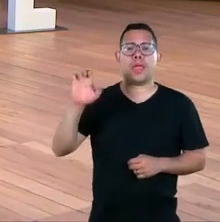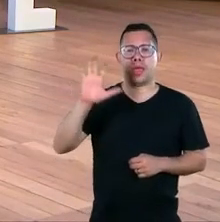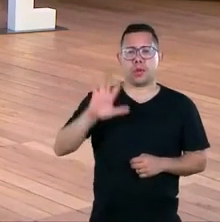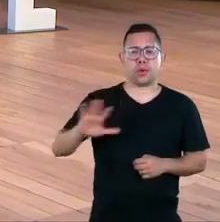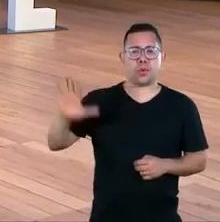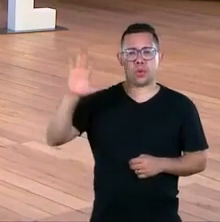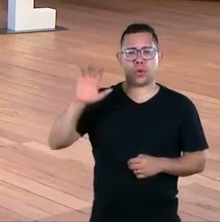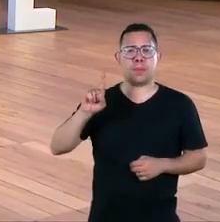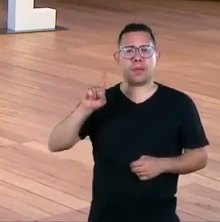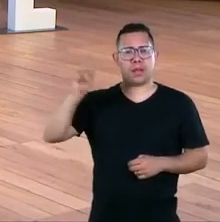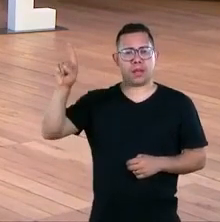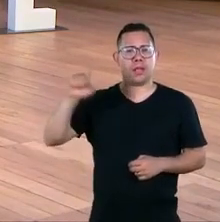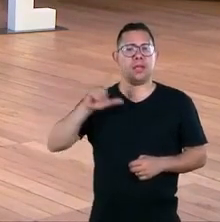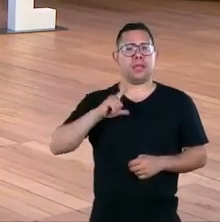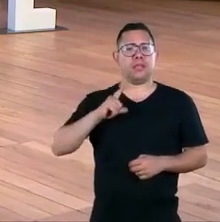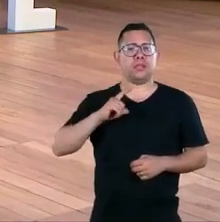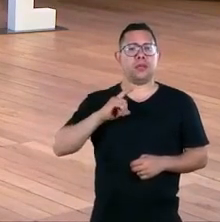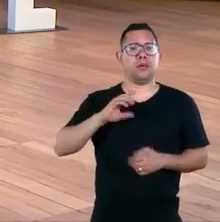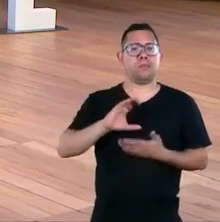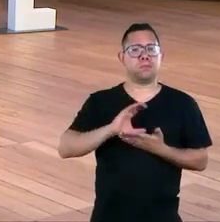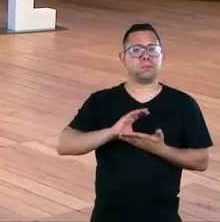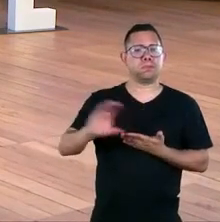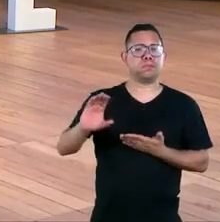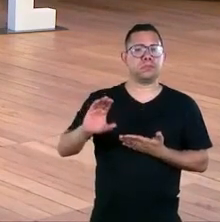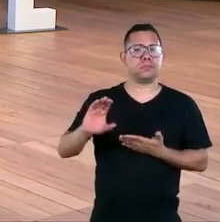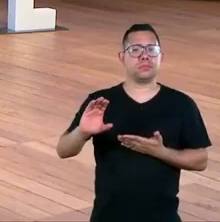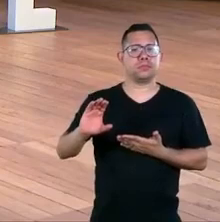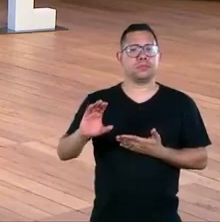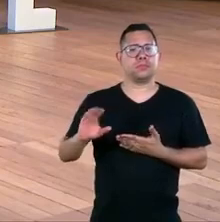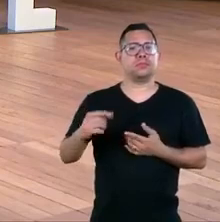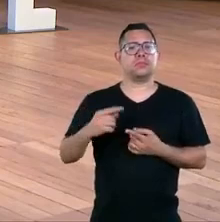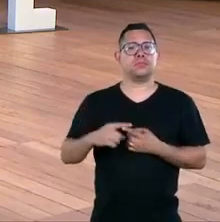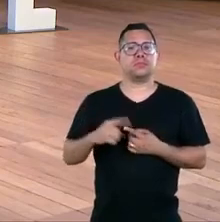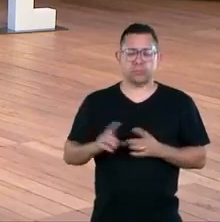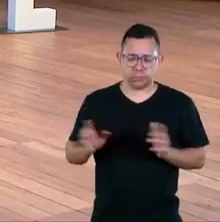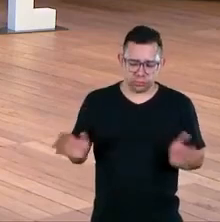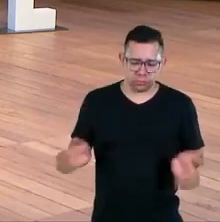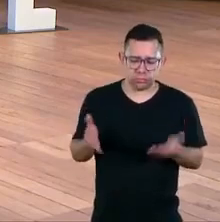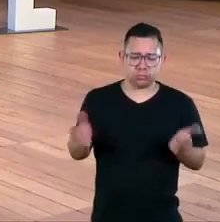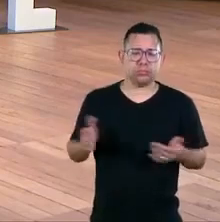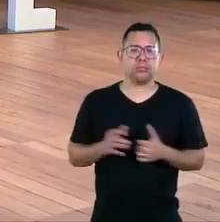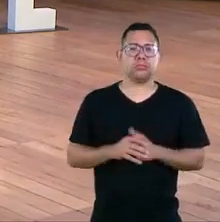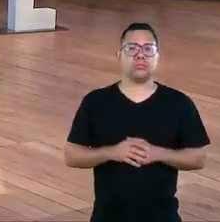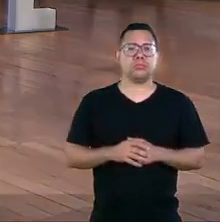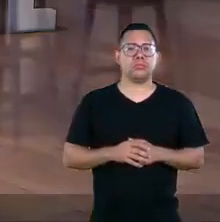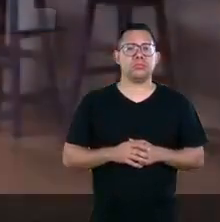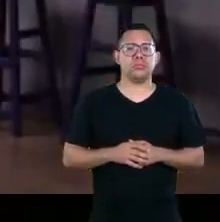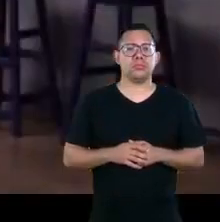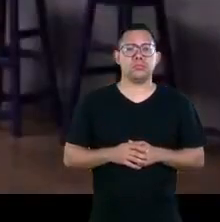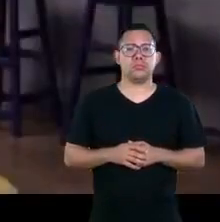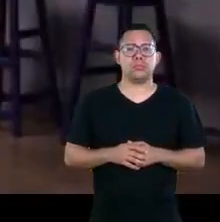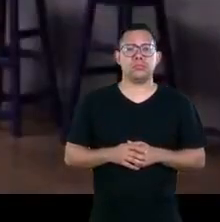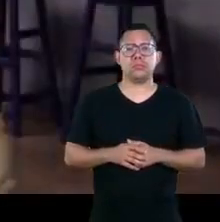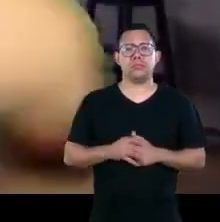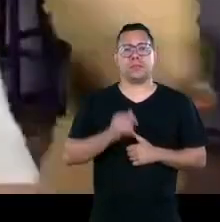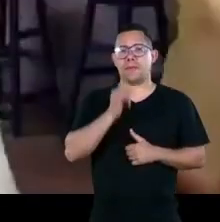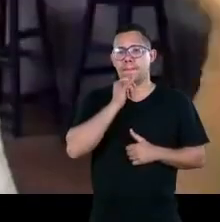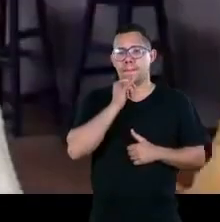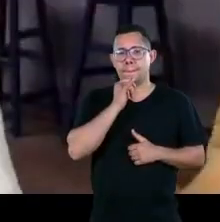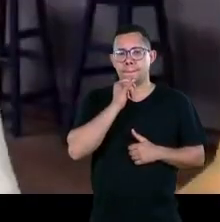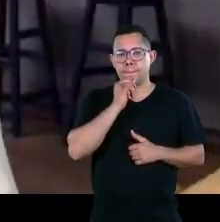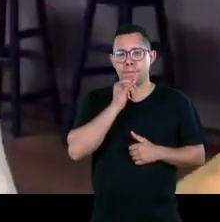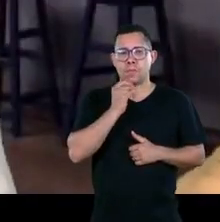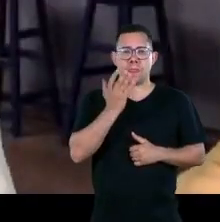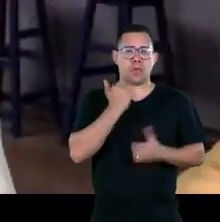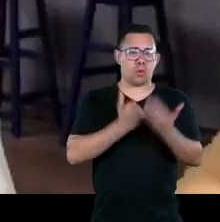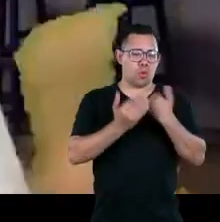apoios maiores tem um impacto muito maior você dá ferramental para as pessoas você contrata gente competente o que adianta eu distribuir